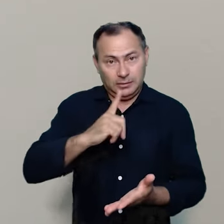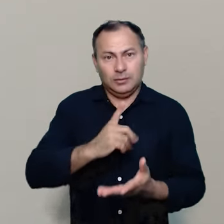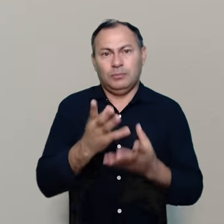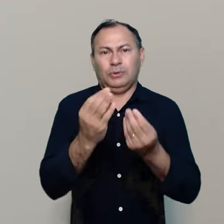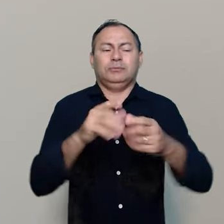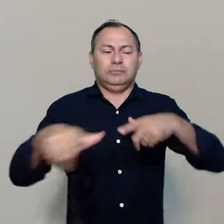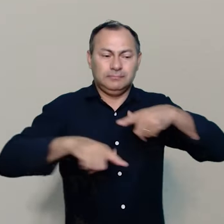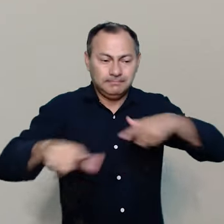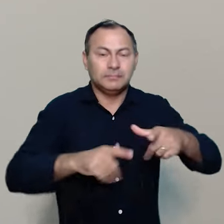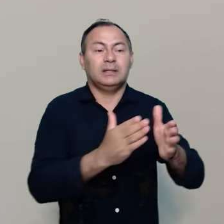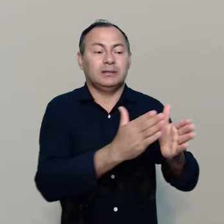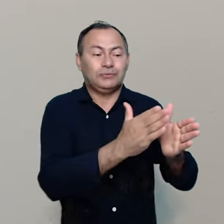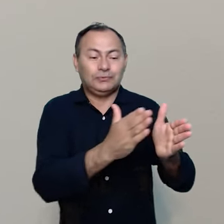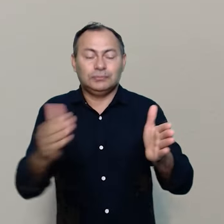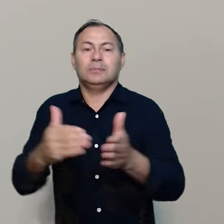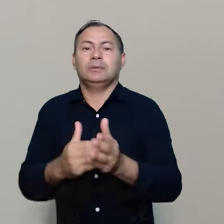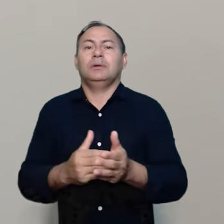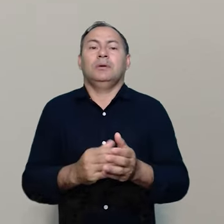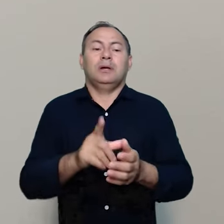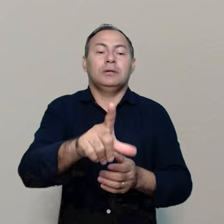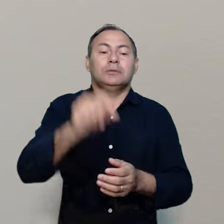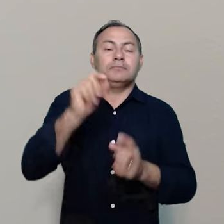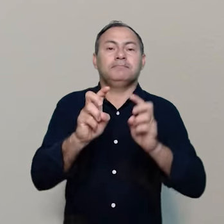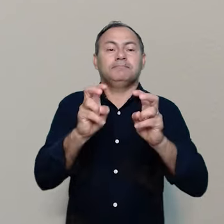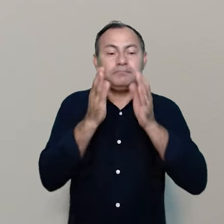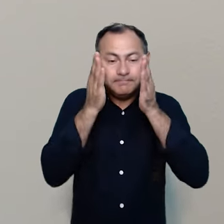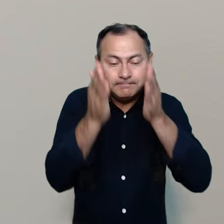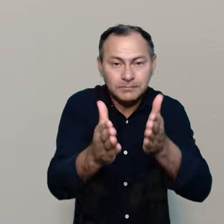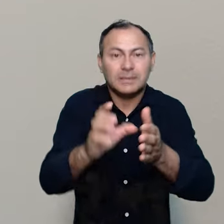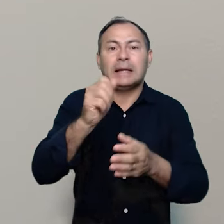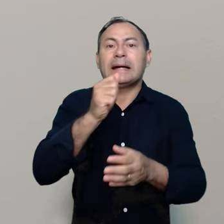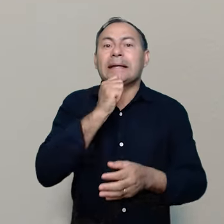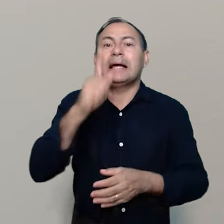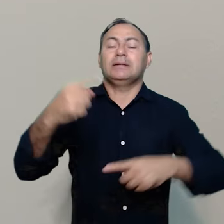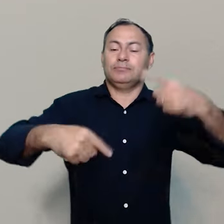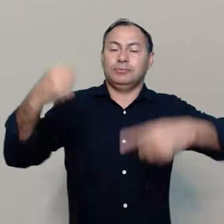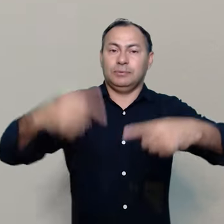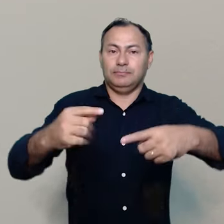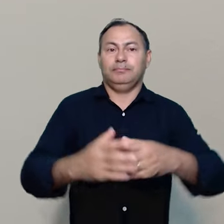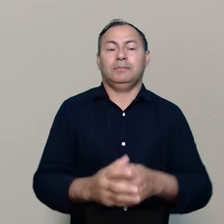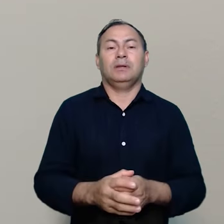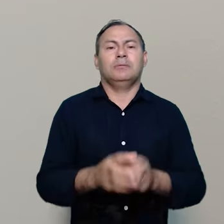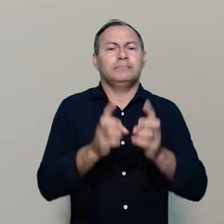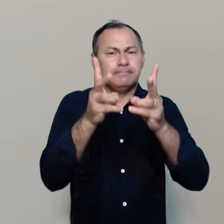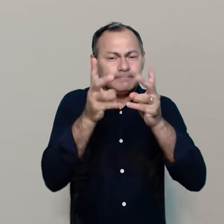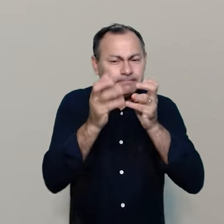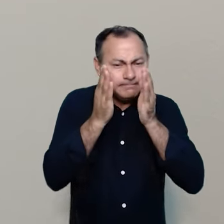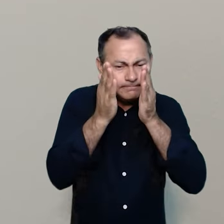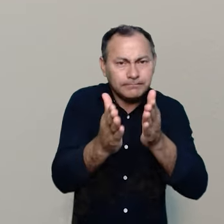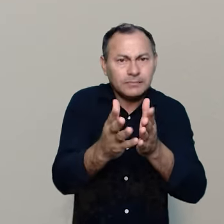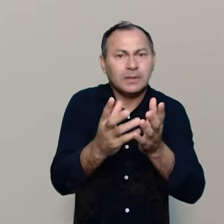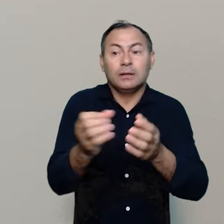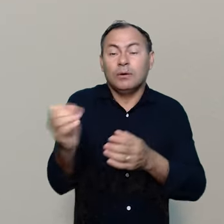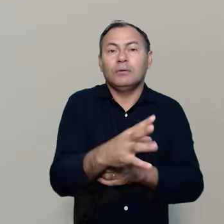muito trabalho desde então, seu escopo ainda é disputado. Uma perspectiva